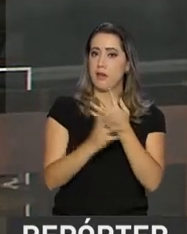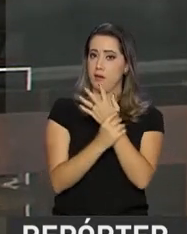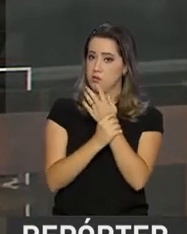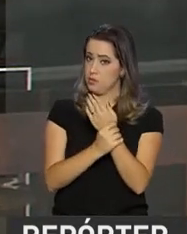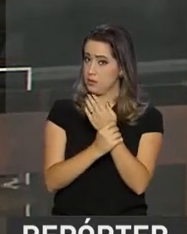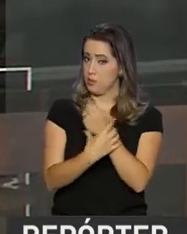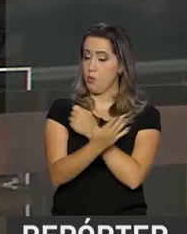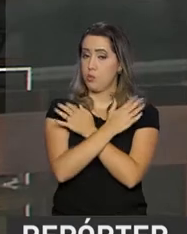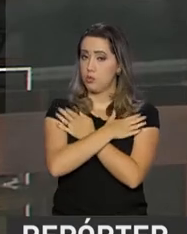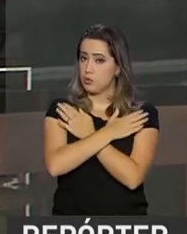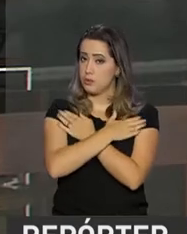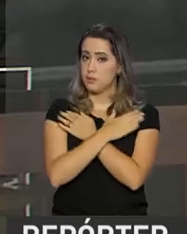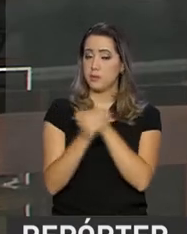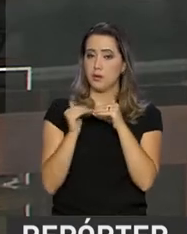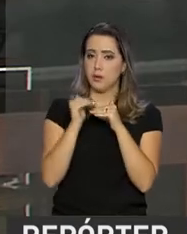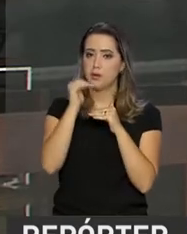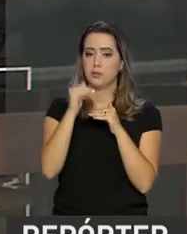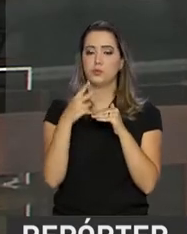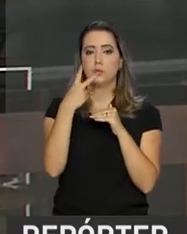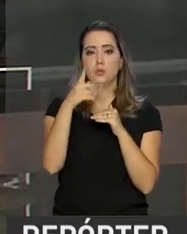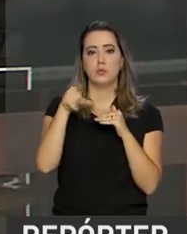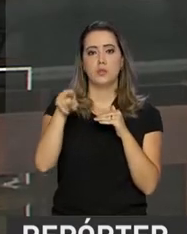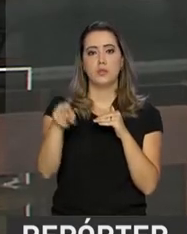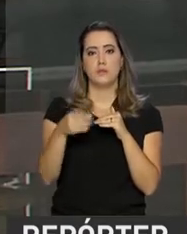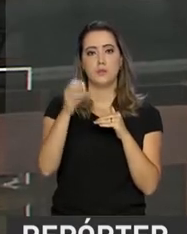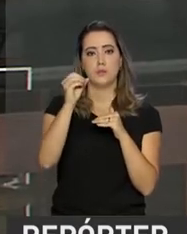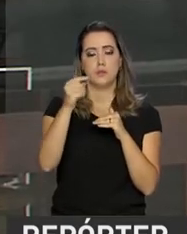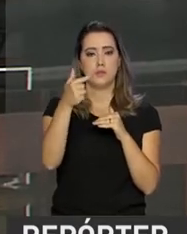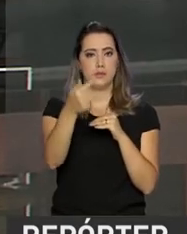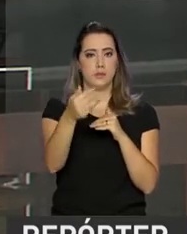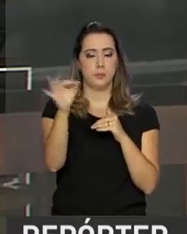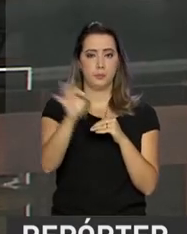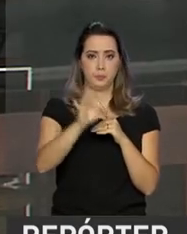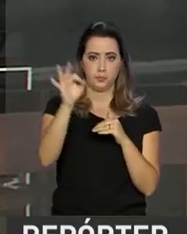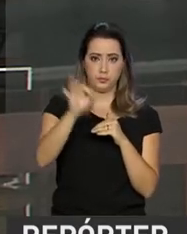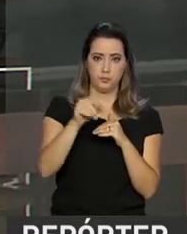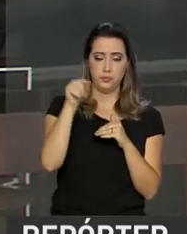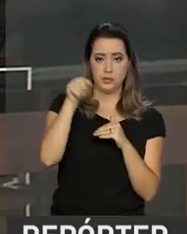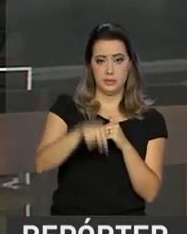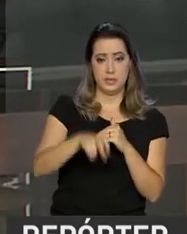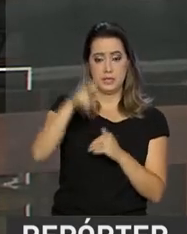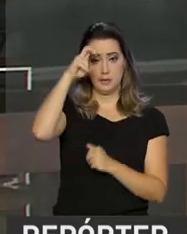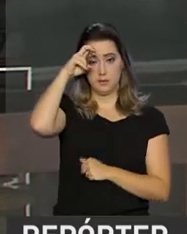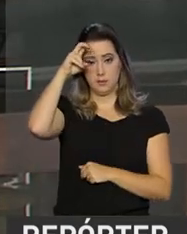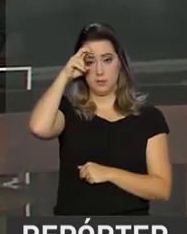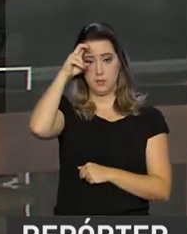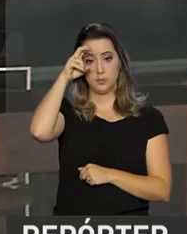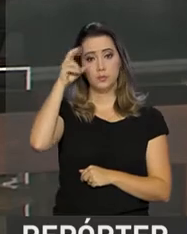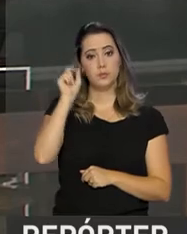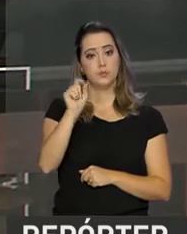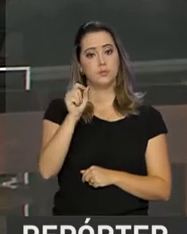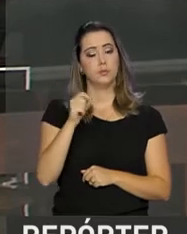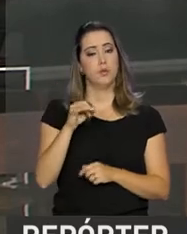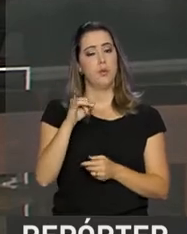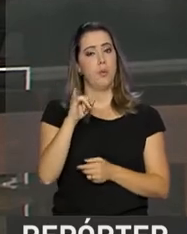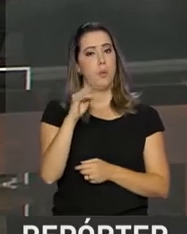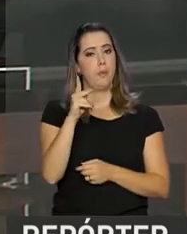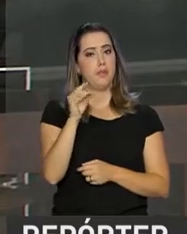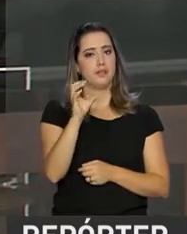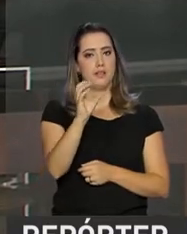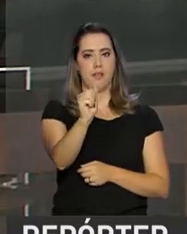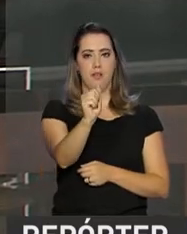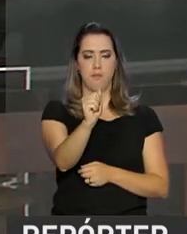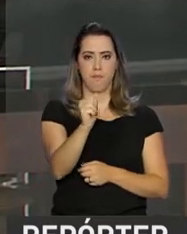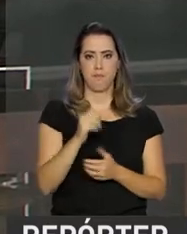reajustado em 2,07% a partir dessa quinta-feira, conforme o Índice Nacional de Preços ao